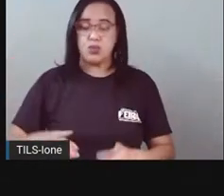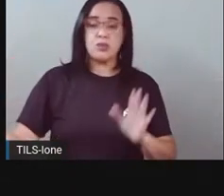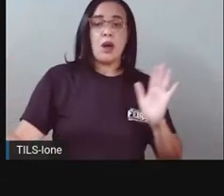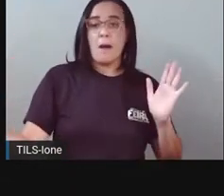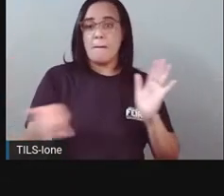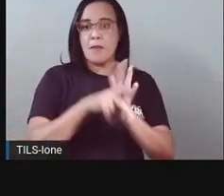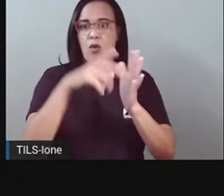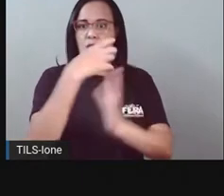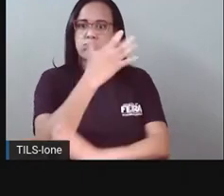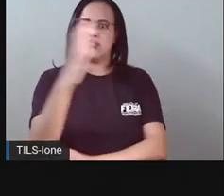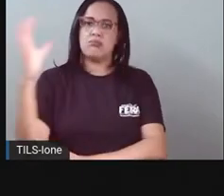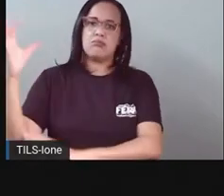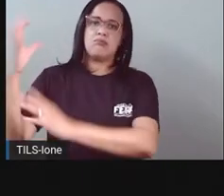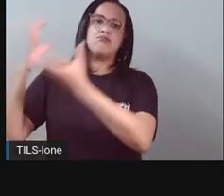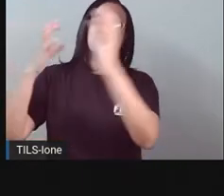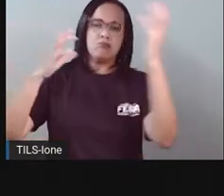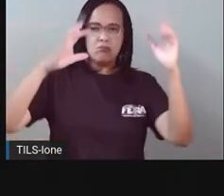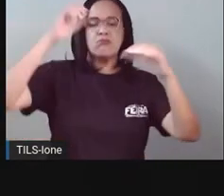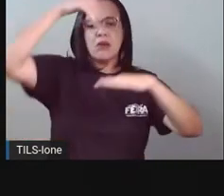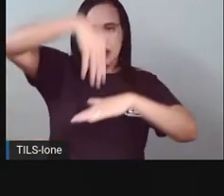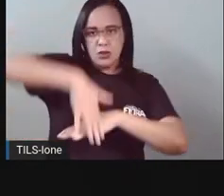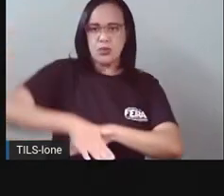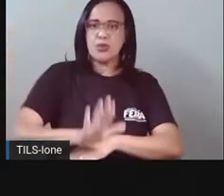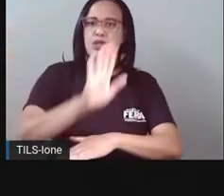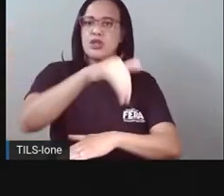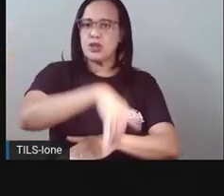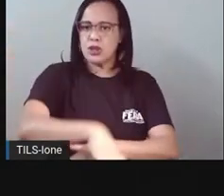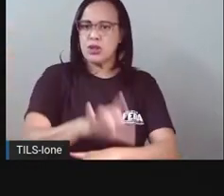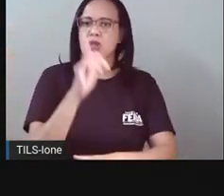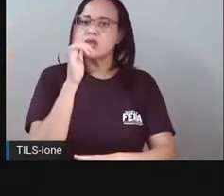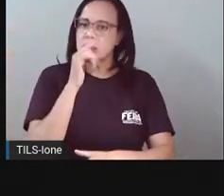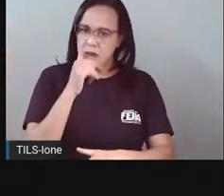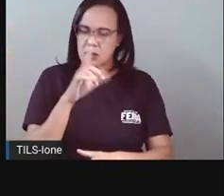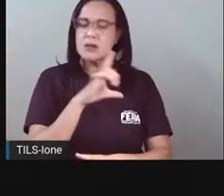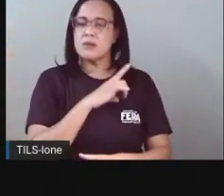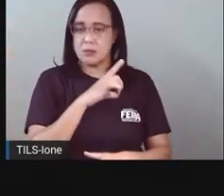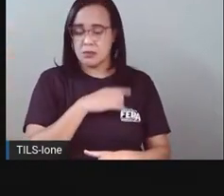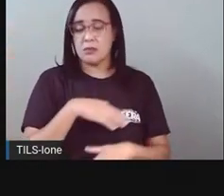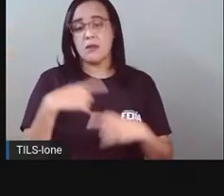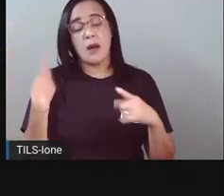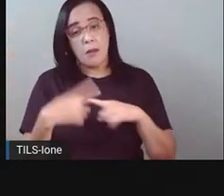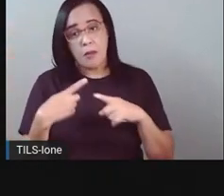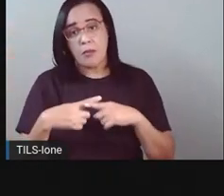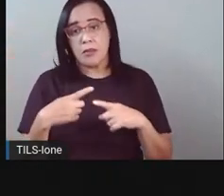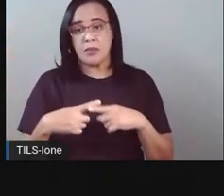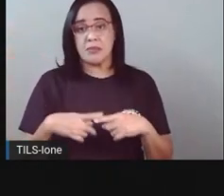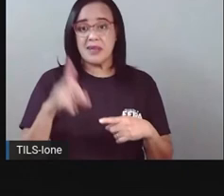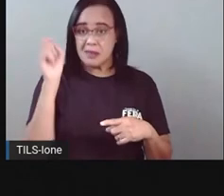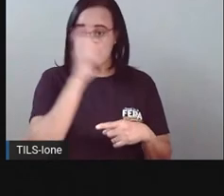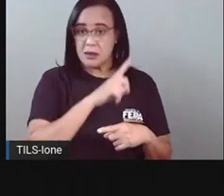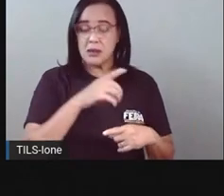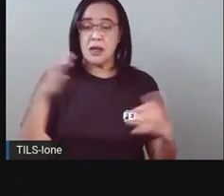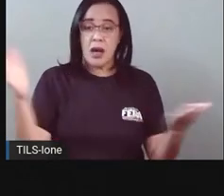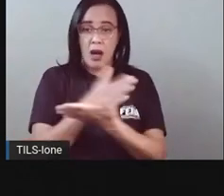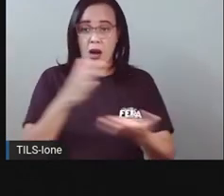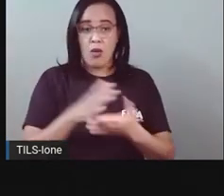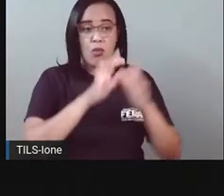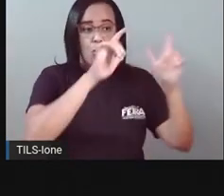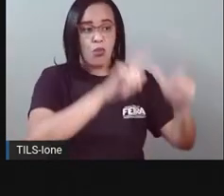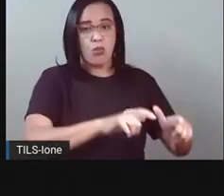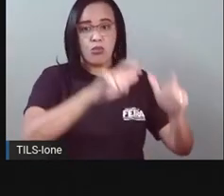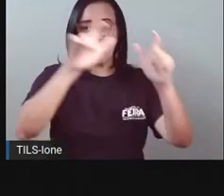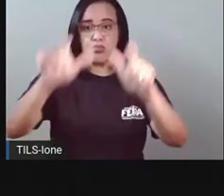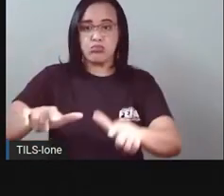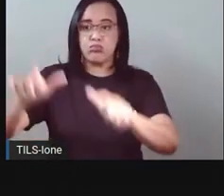Absurda aí De água, né? Alguns locais Da nossa cidade Não suportam E eu acredito Que vocês já devem Ter vivenciado isso